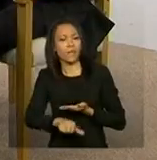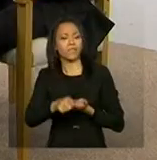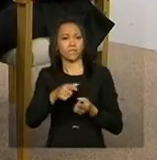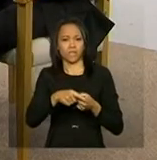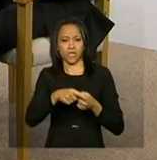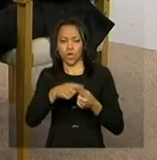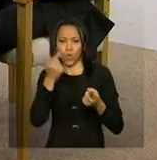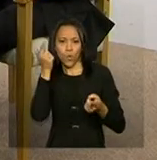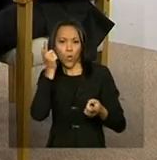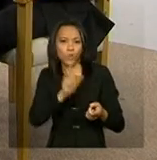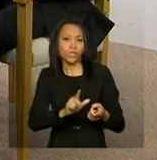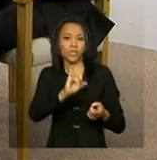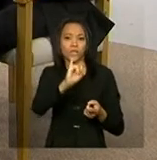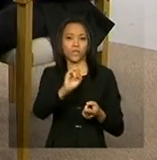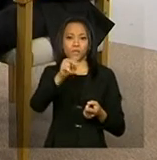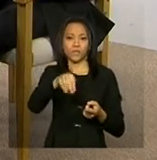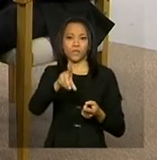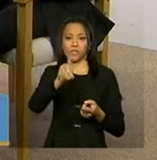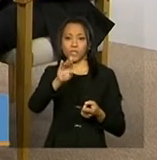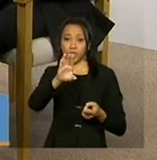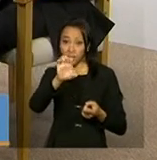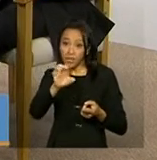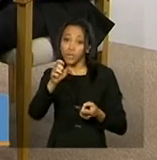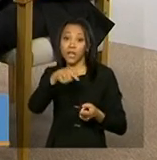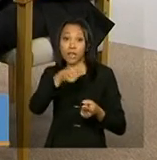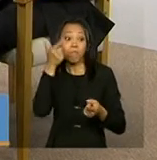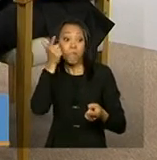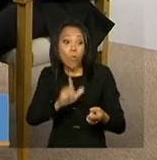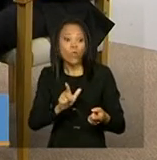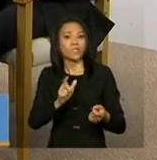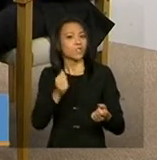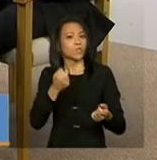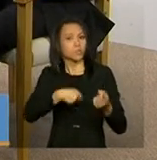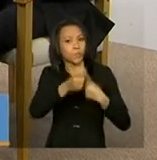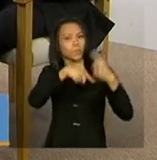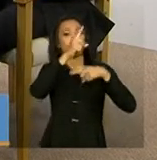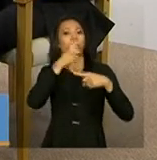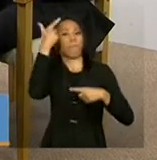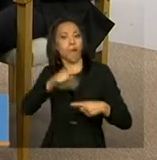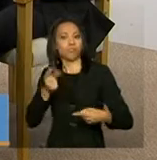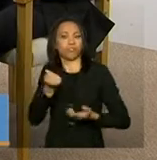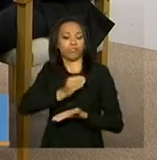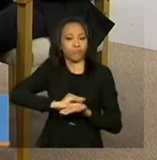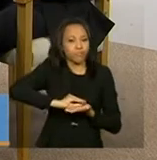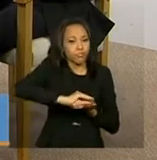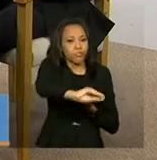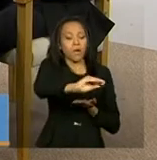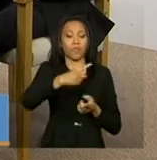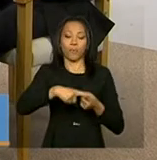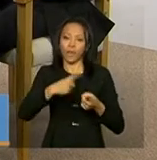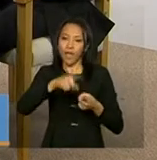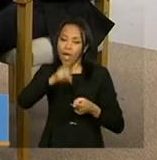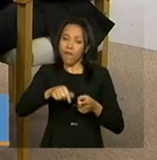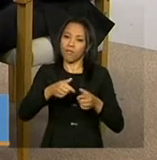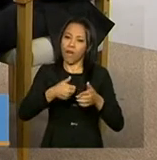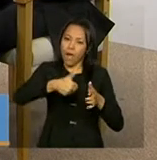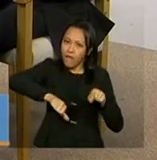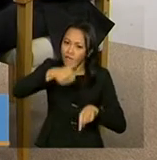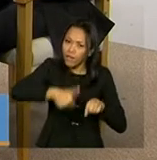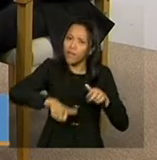alcançado pelo município, maior o recurso que ele recebe. Então, o índice funciona tanto para medir o desempenho dos